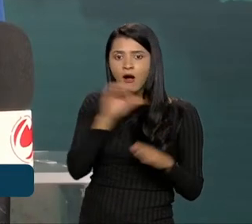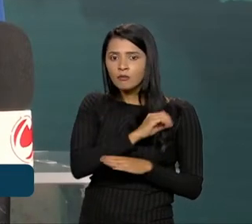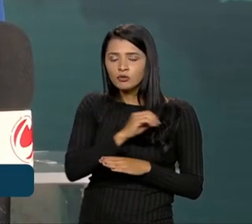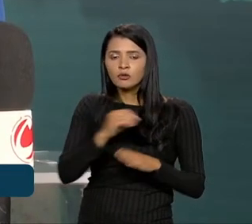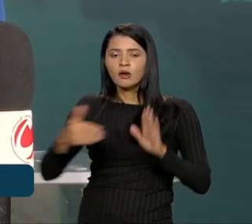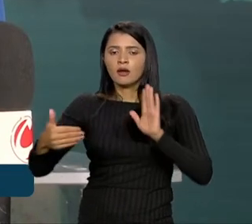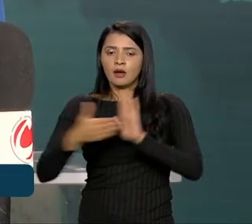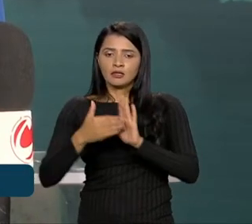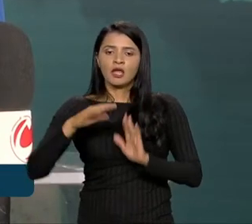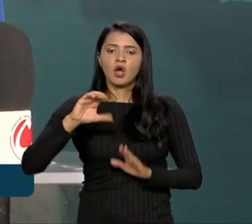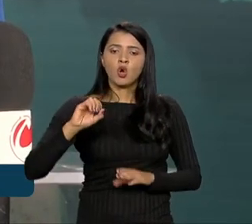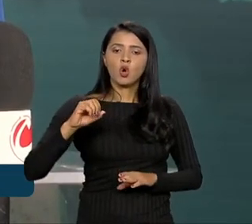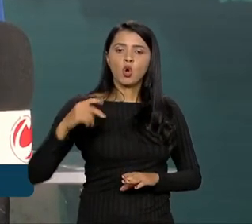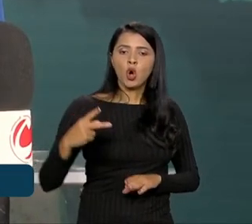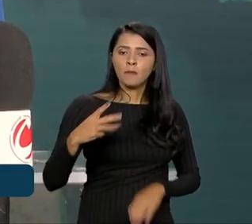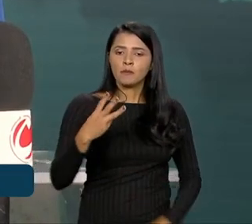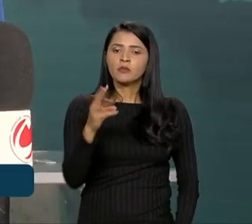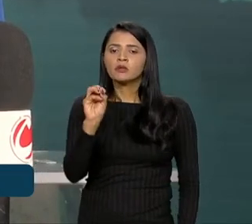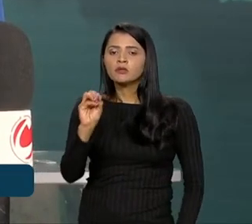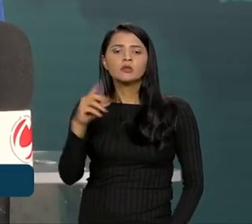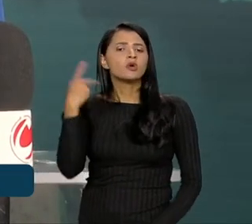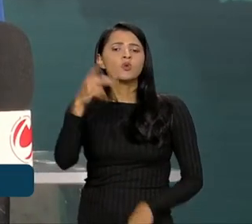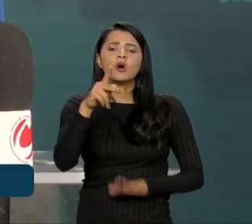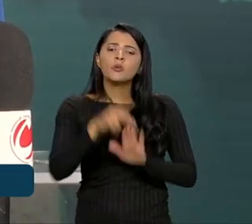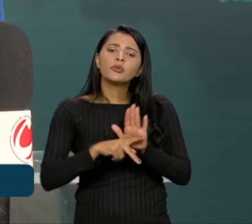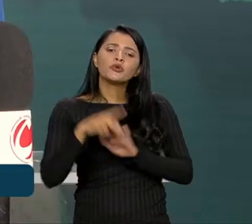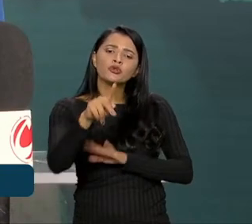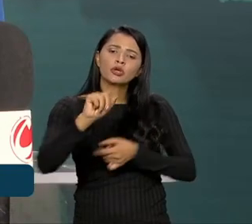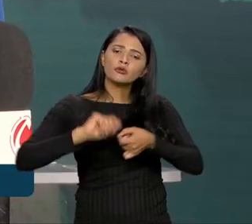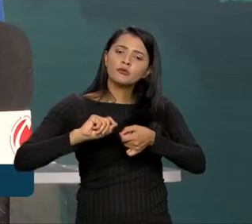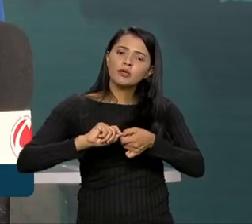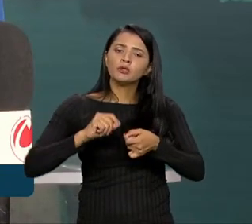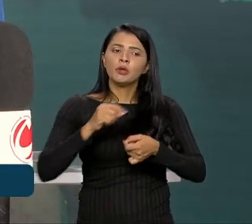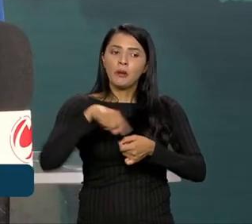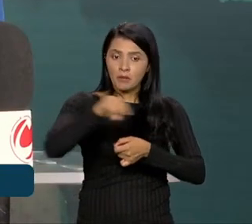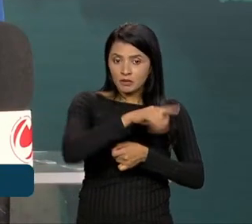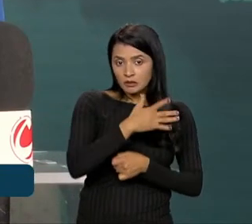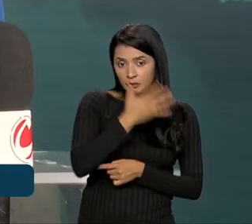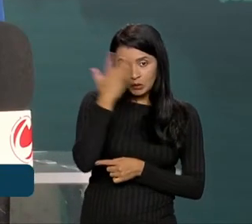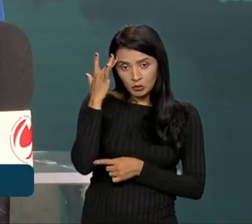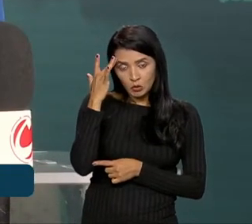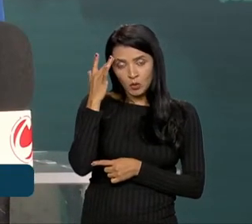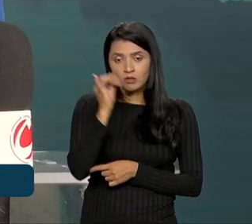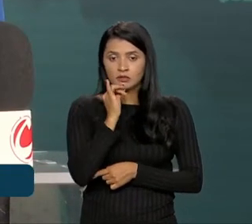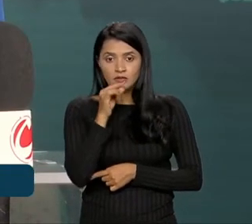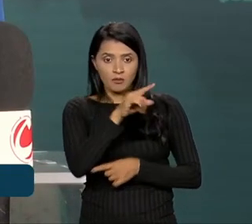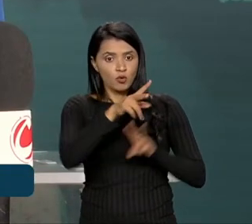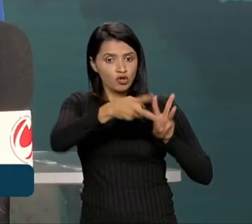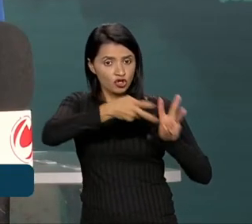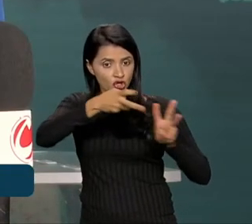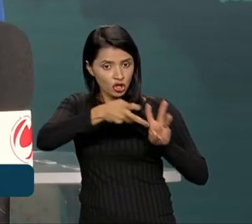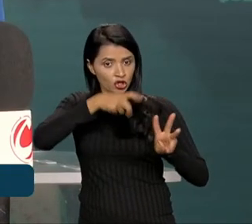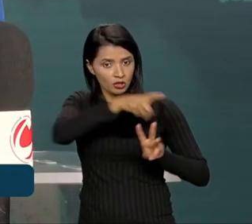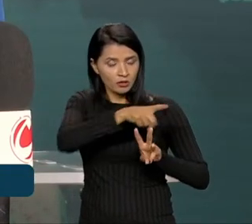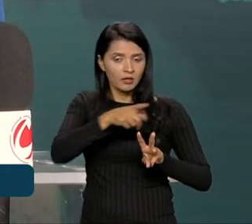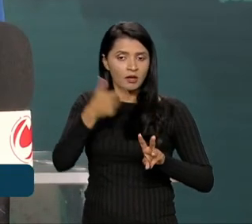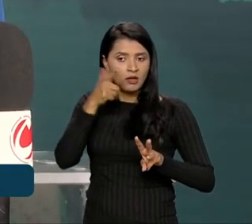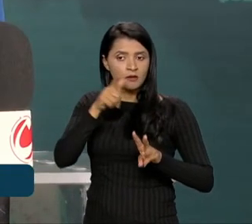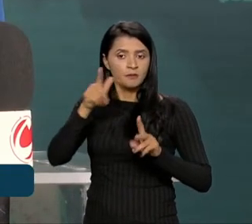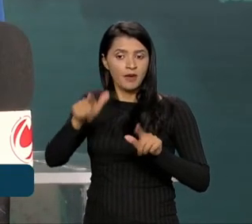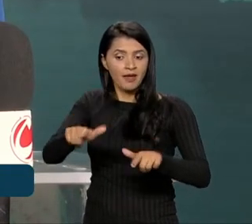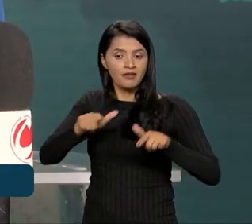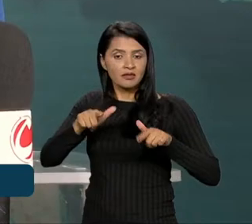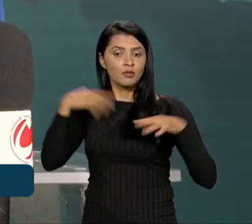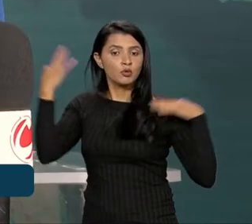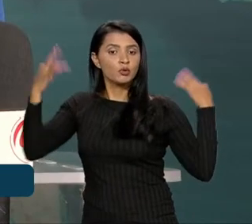a COP de 30 que vai acontecer, qual o projeto que a senhora tem para essas pessoas, no caso os indígenas, que estão para receber os